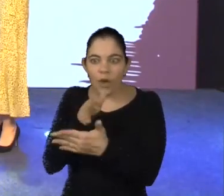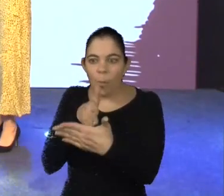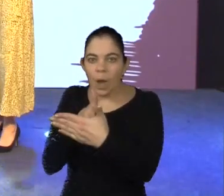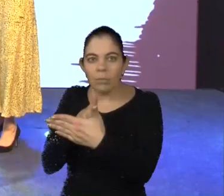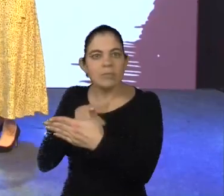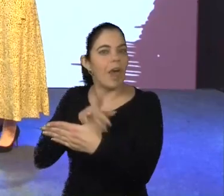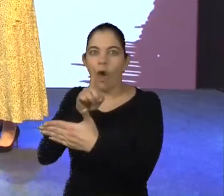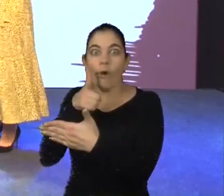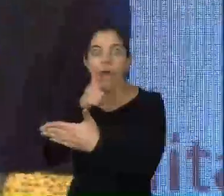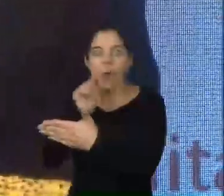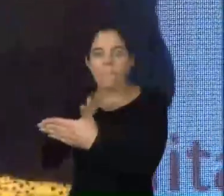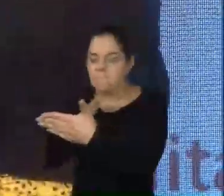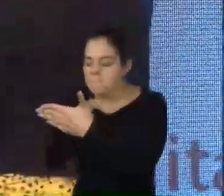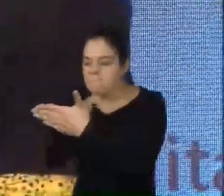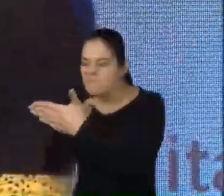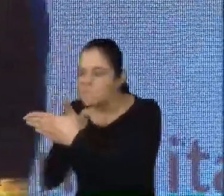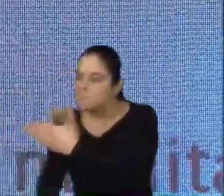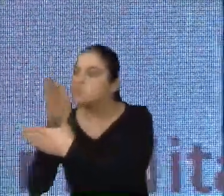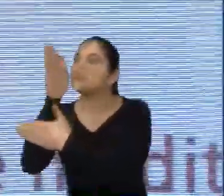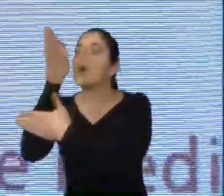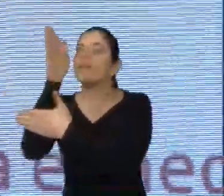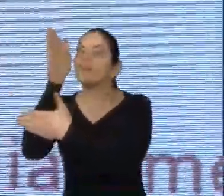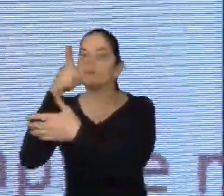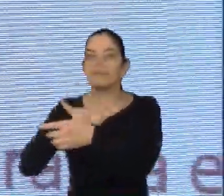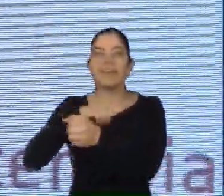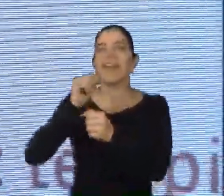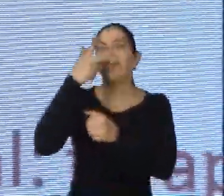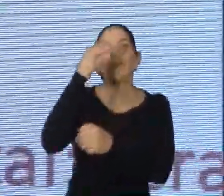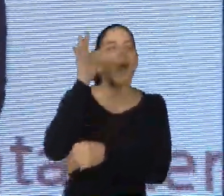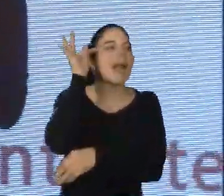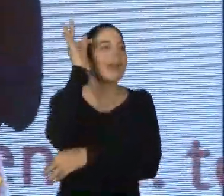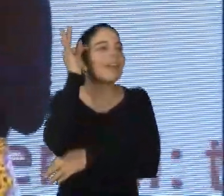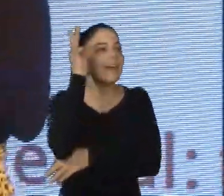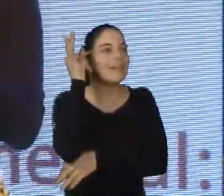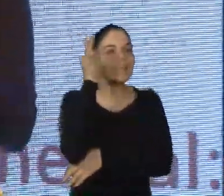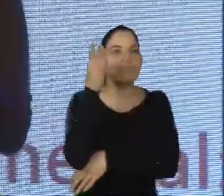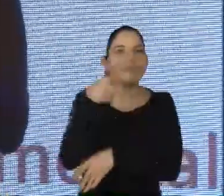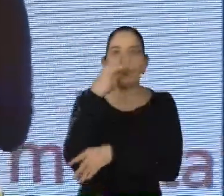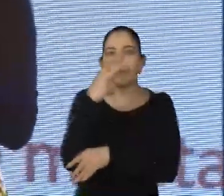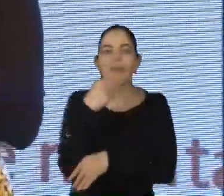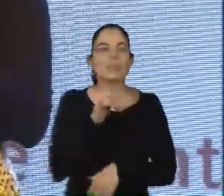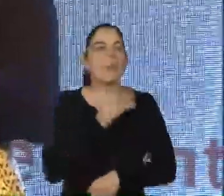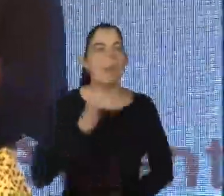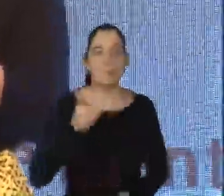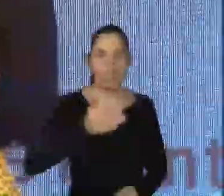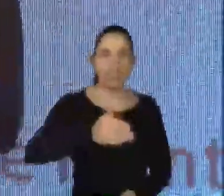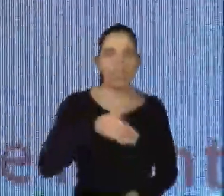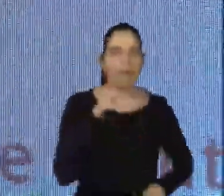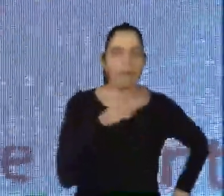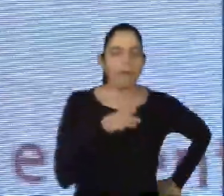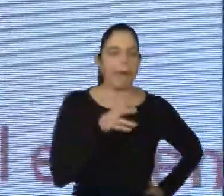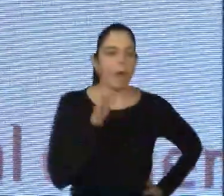equilíbrio emocional e mental, gente, terapia, terapia para a gente se conhecer, o peixe na água, não vê a água. Então,